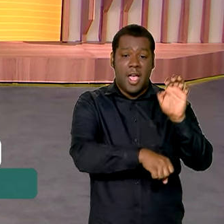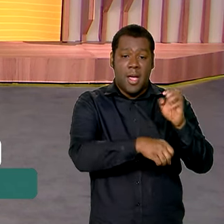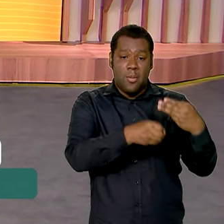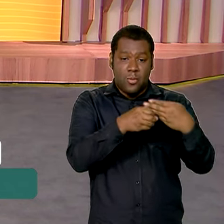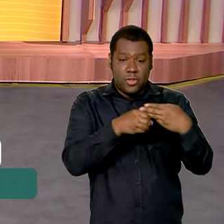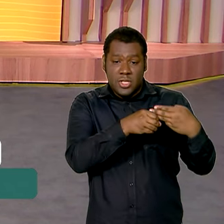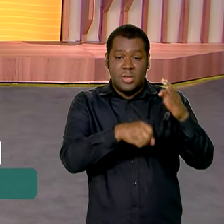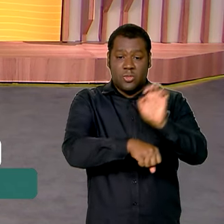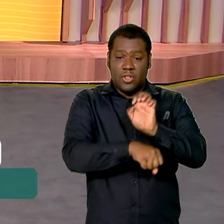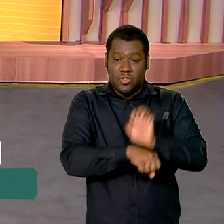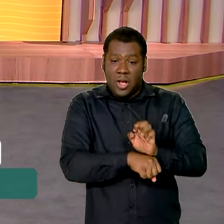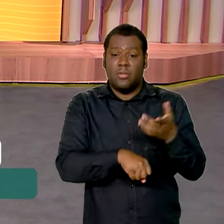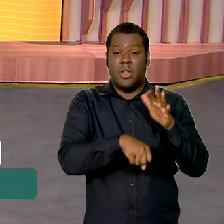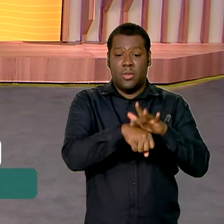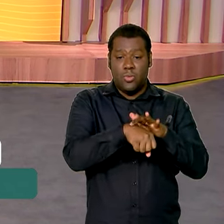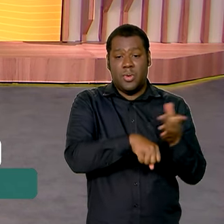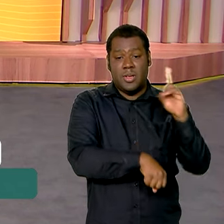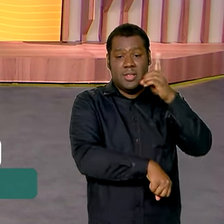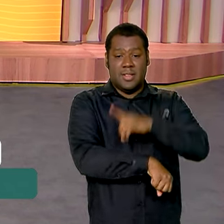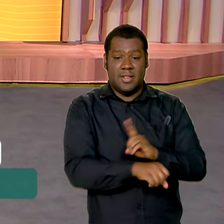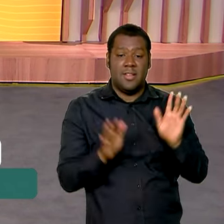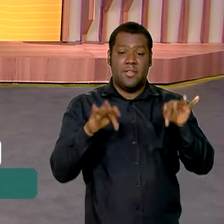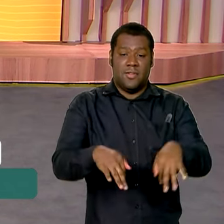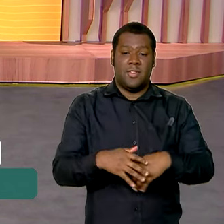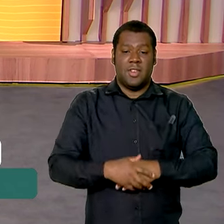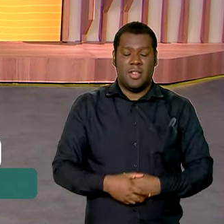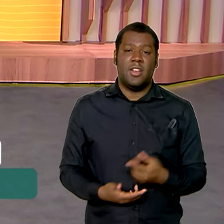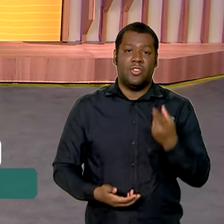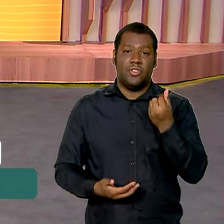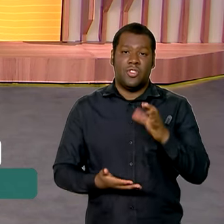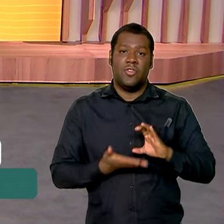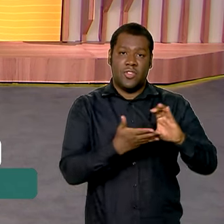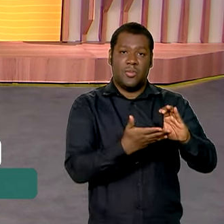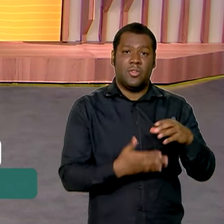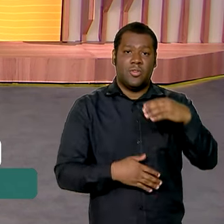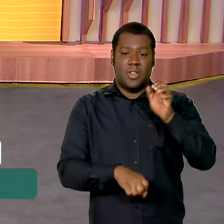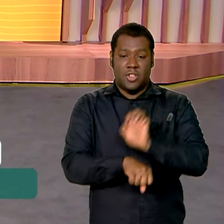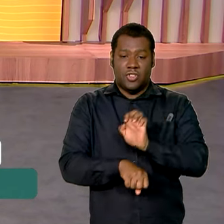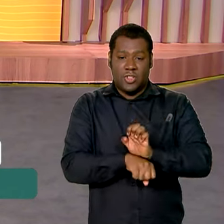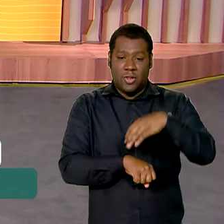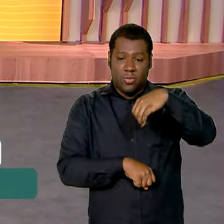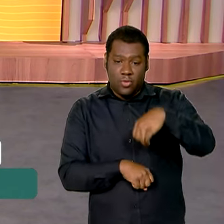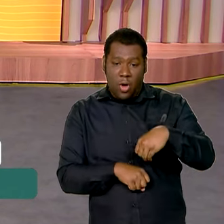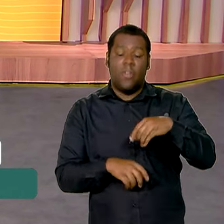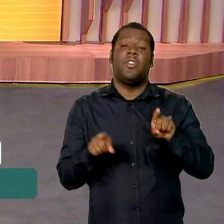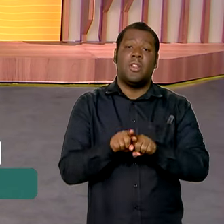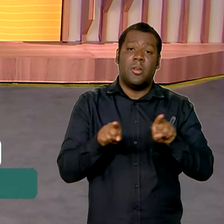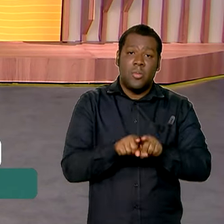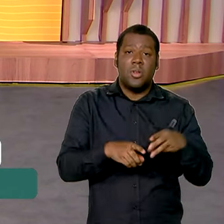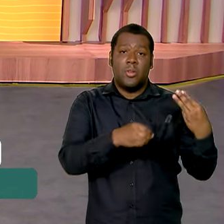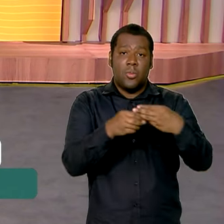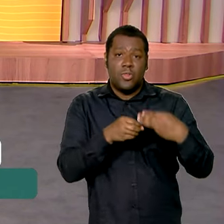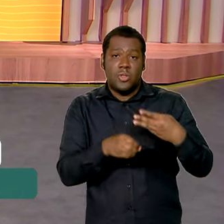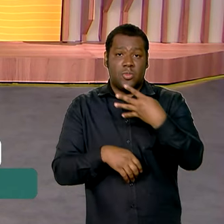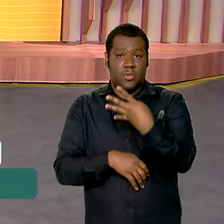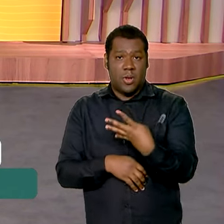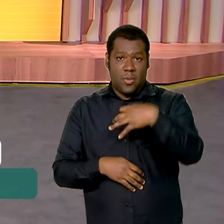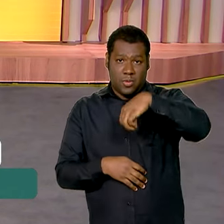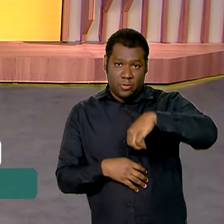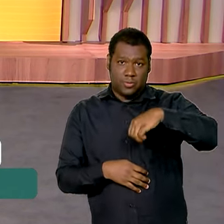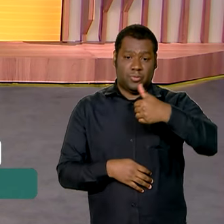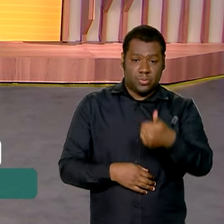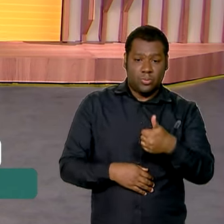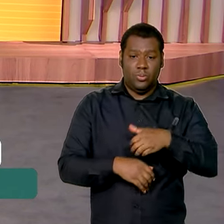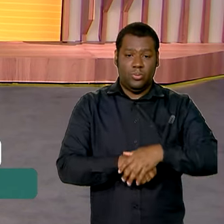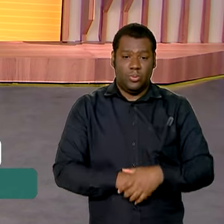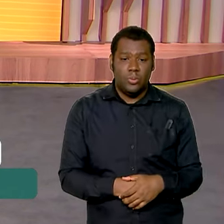emergenciais foram enviados a nove estados e 491 municípios que declararam situação de emergência.